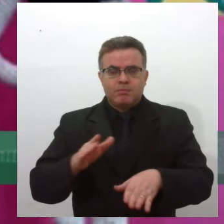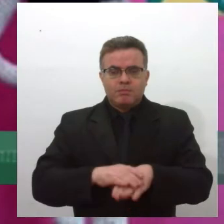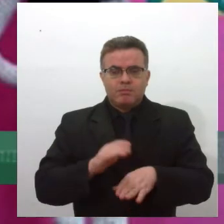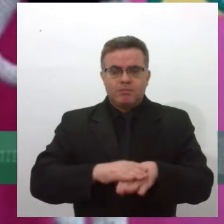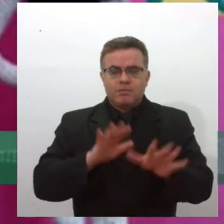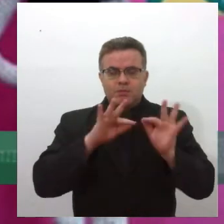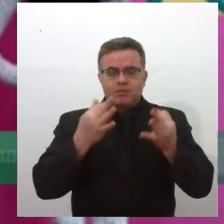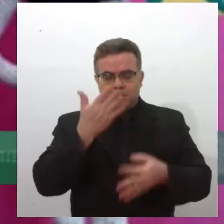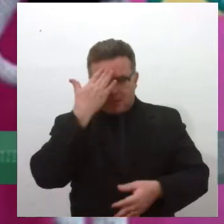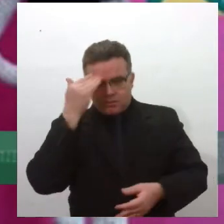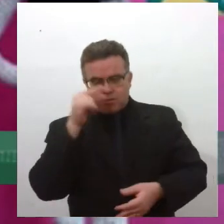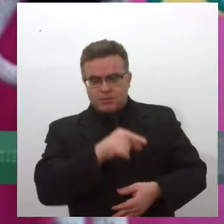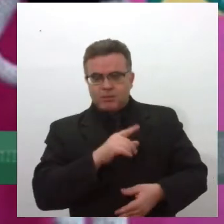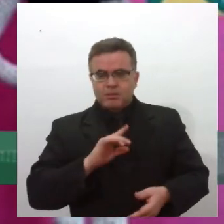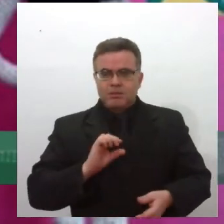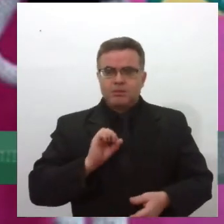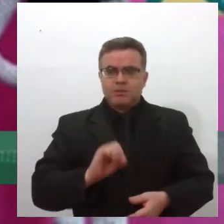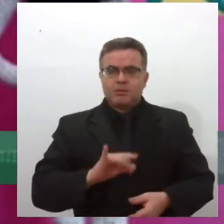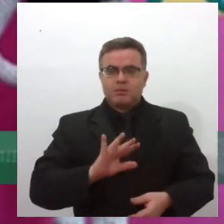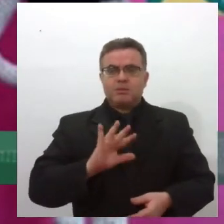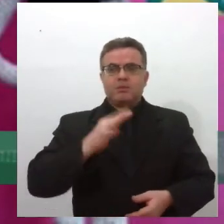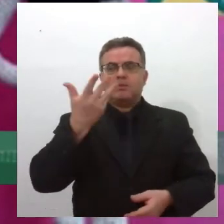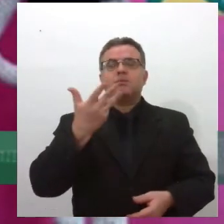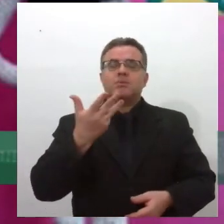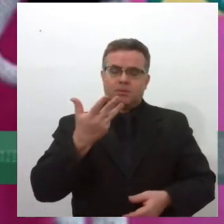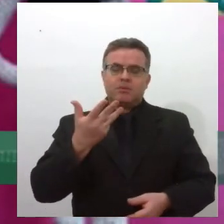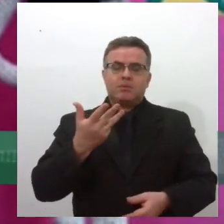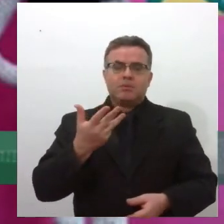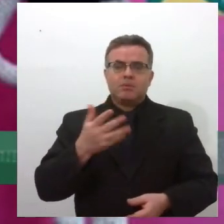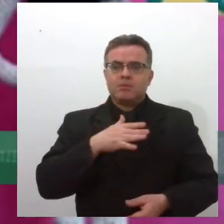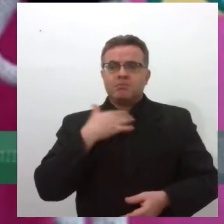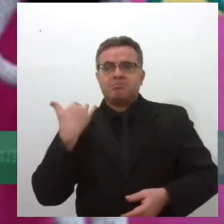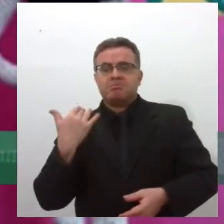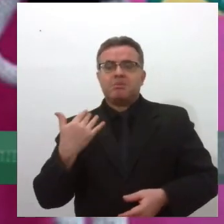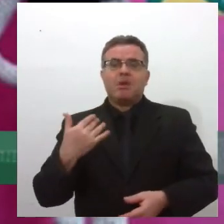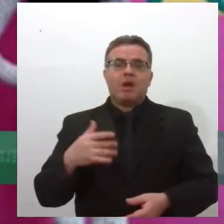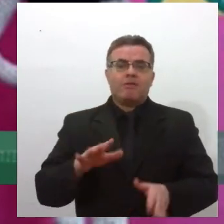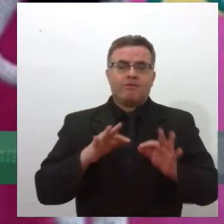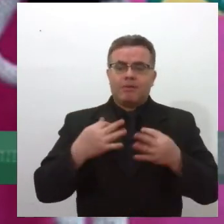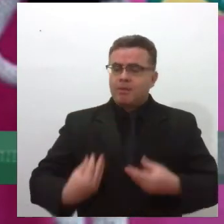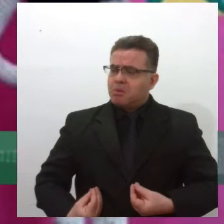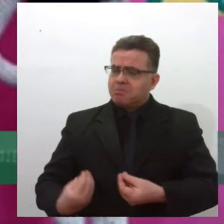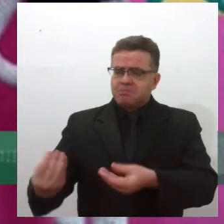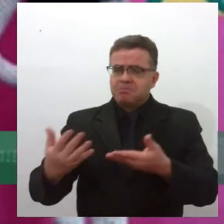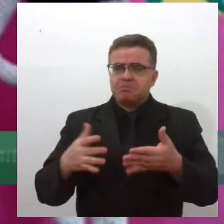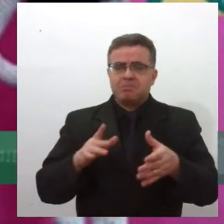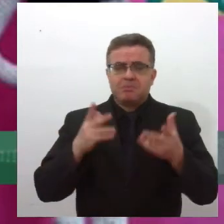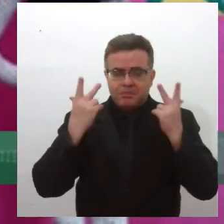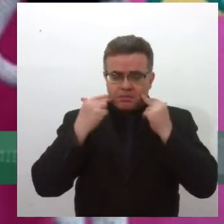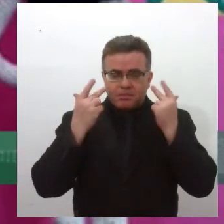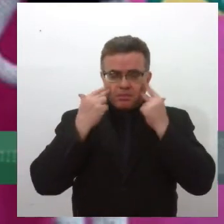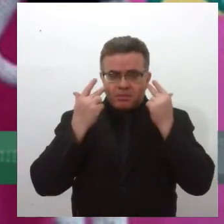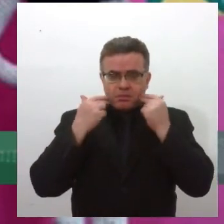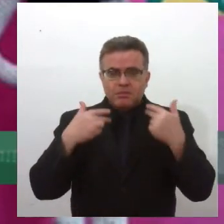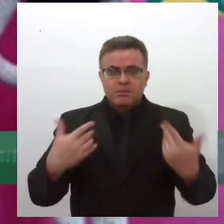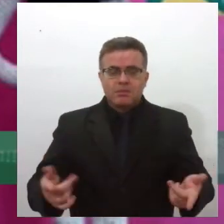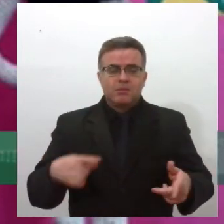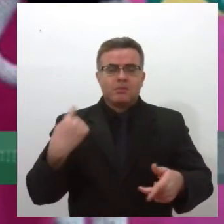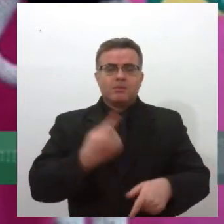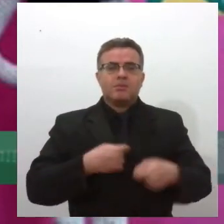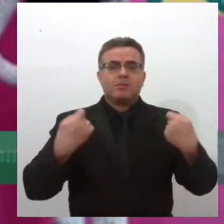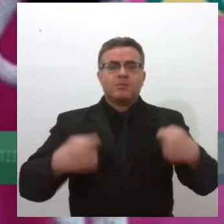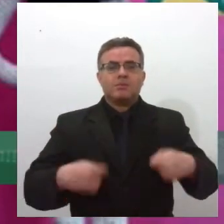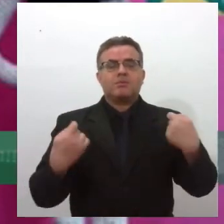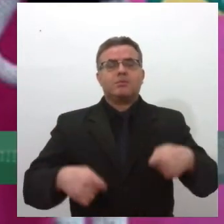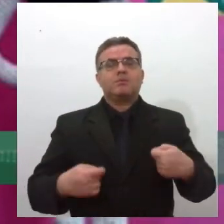para que caso aconteça algo a família possa dirimir essa situação, né, e precisamos dialogar